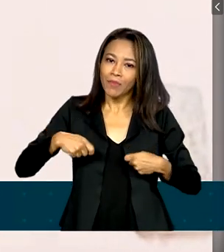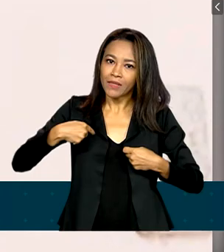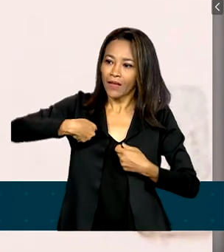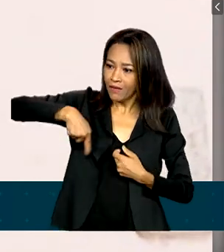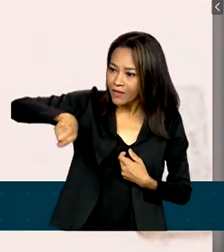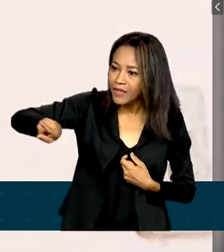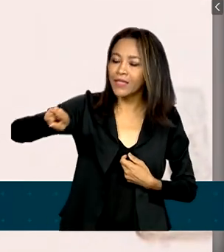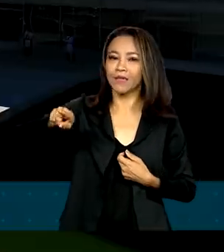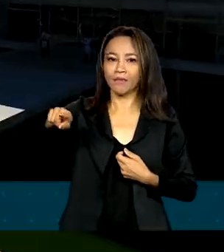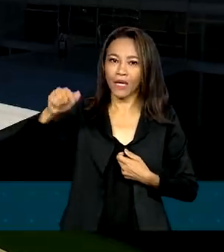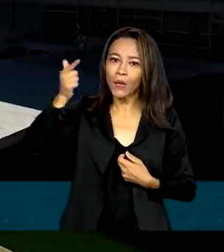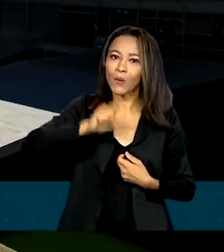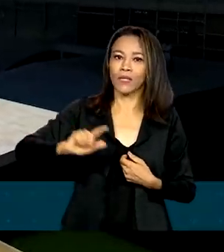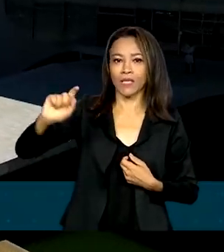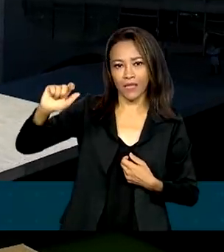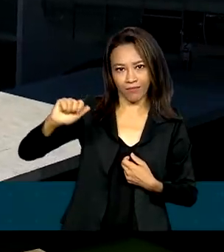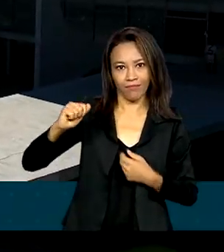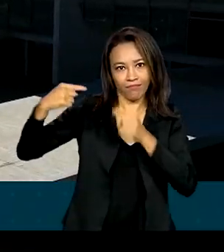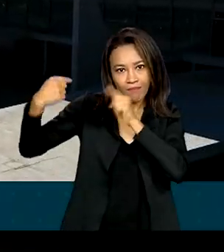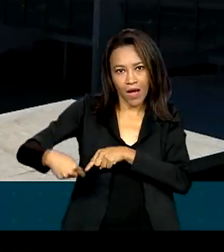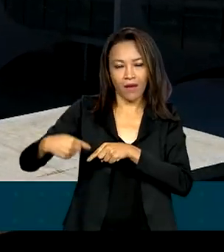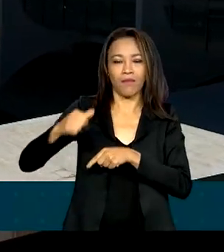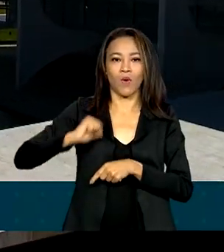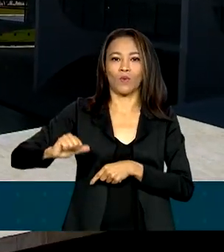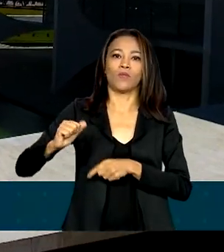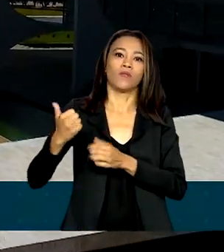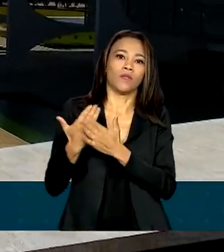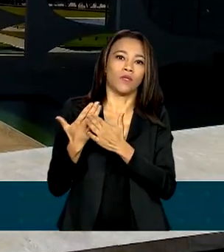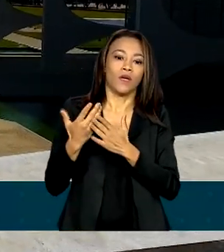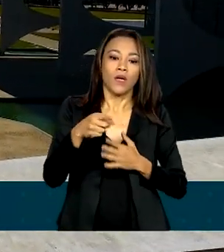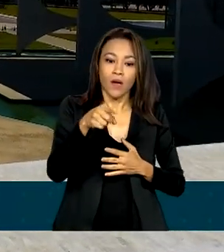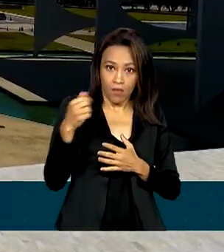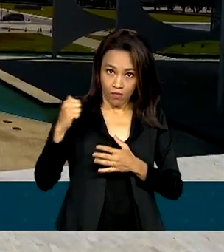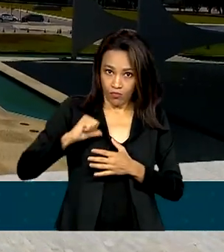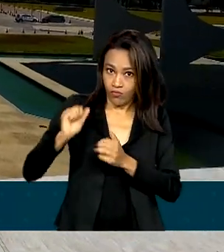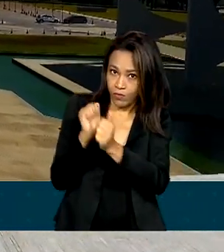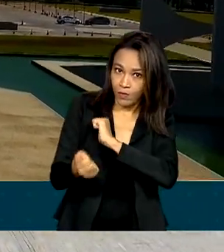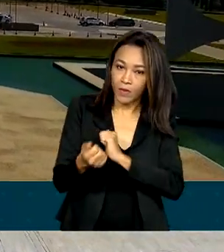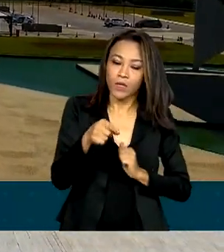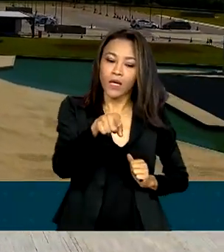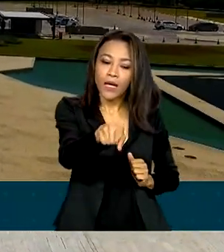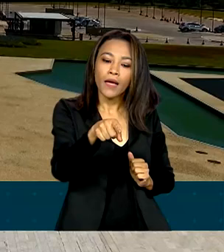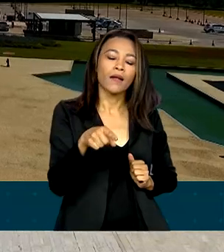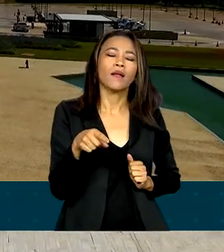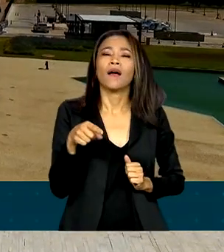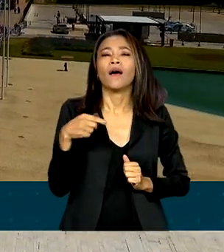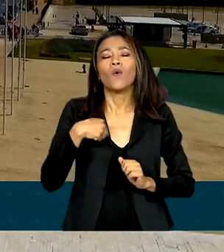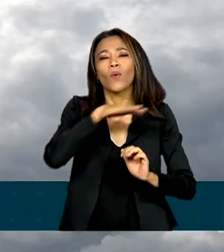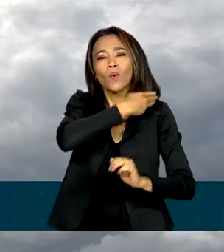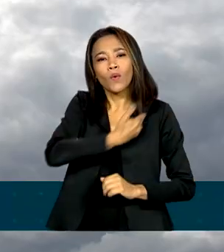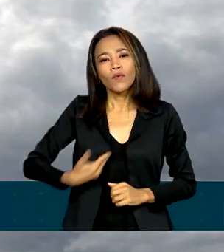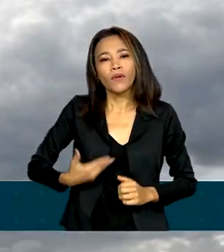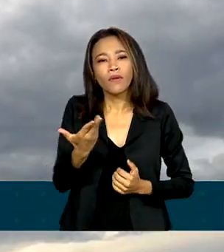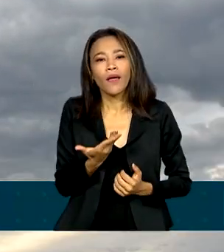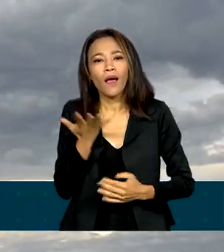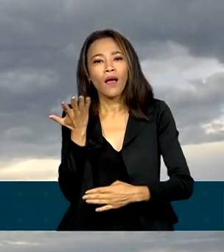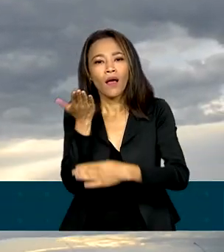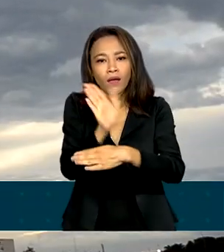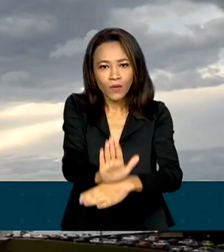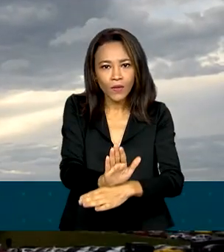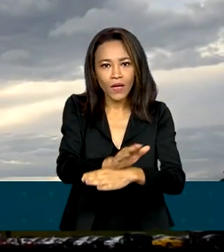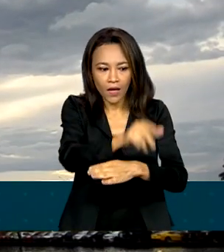para ganhar a bola. O governo federal quer facilitar a vida das esportistas que querem ser mães. Por isso,